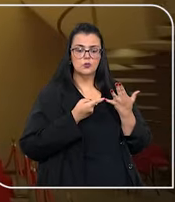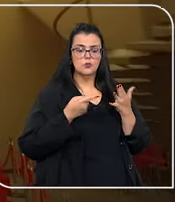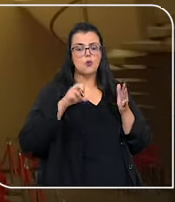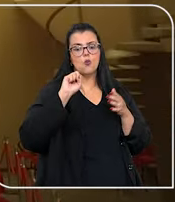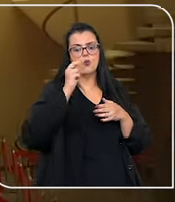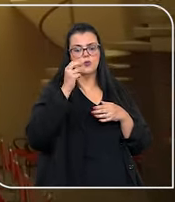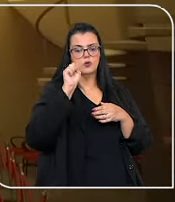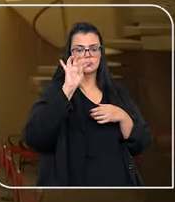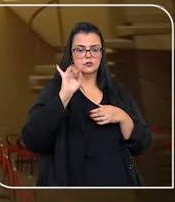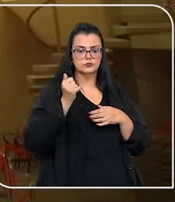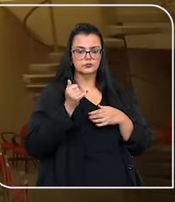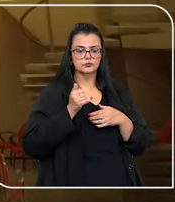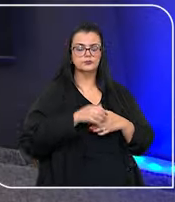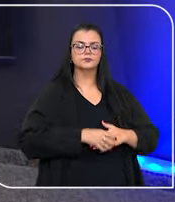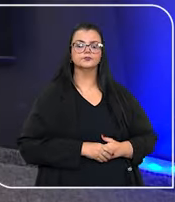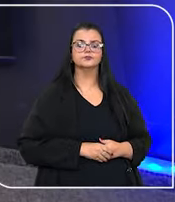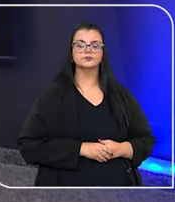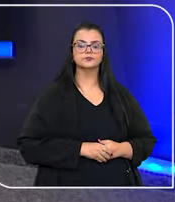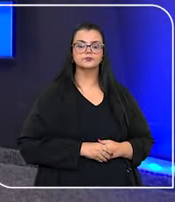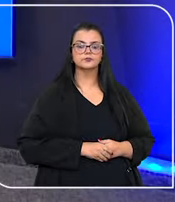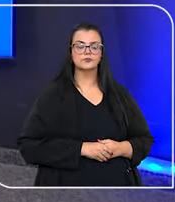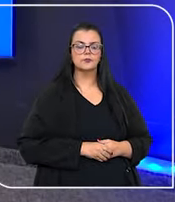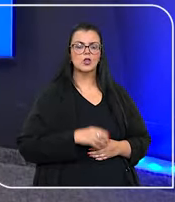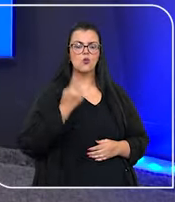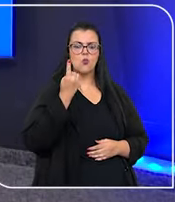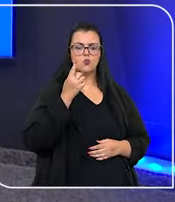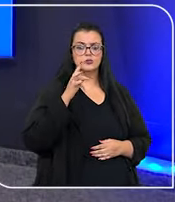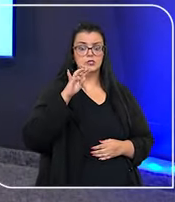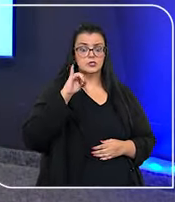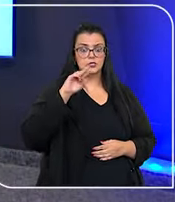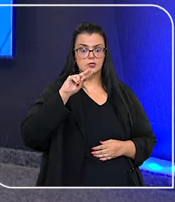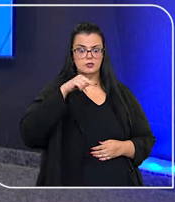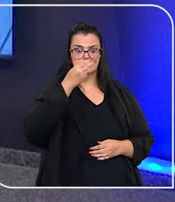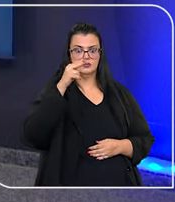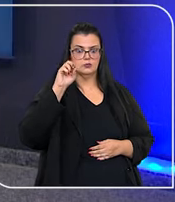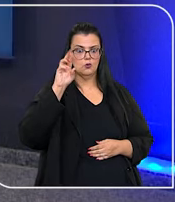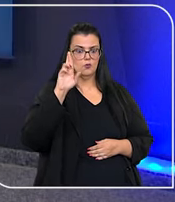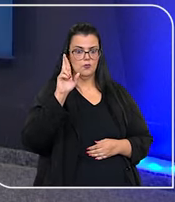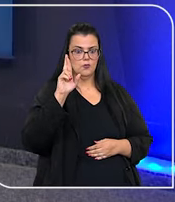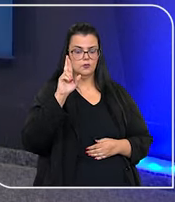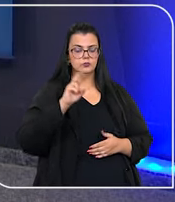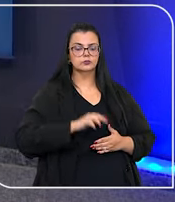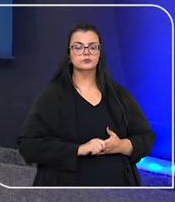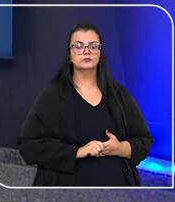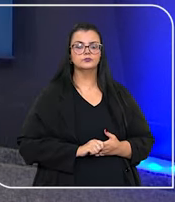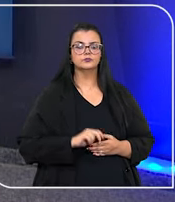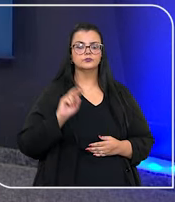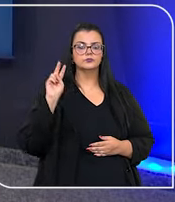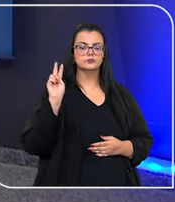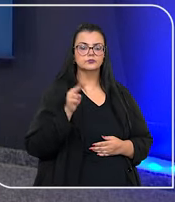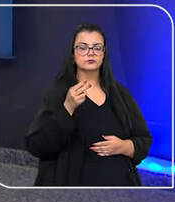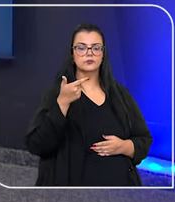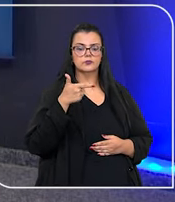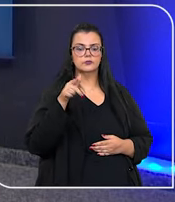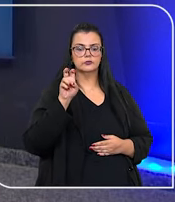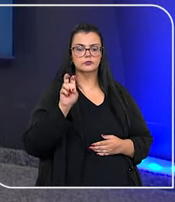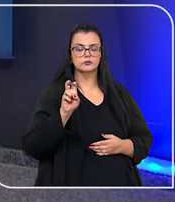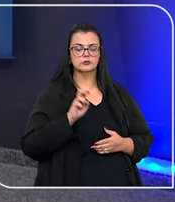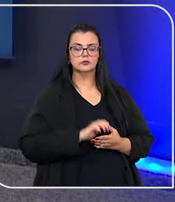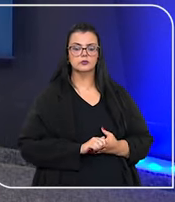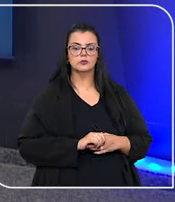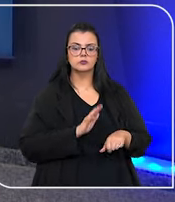ou no STJ. Um trilhão de reais. Em 2025,